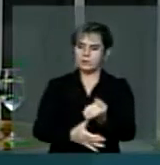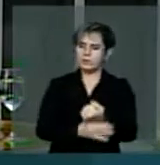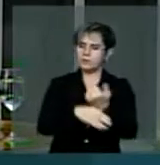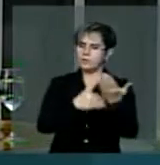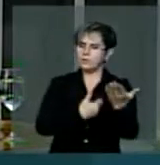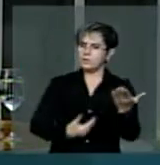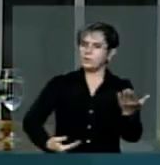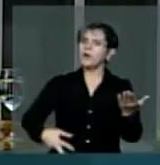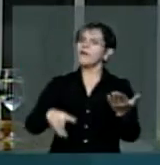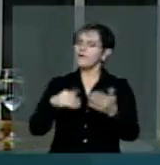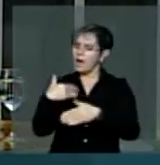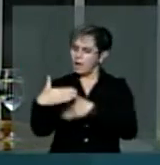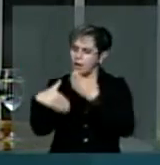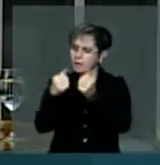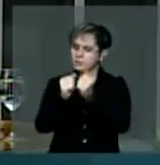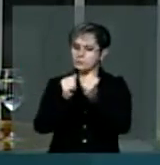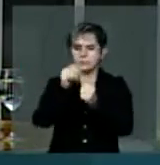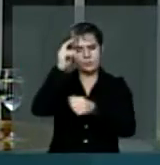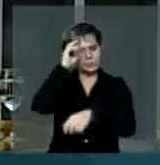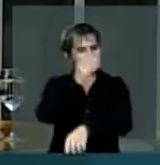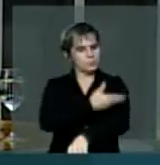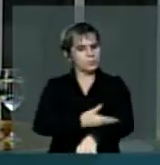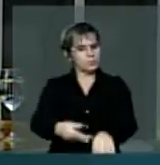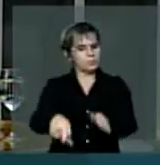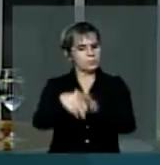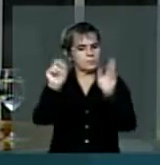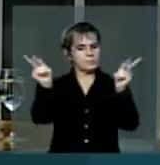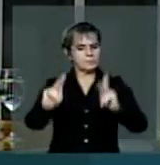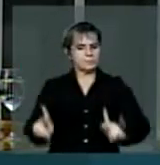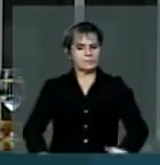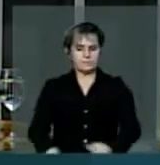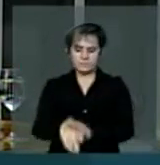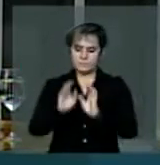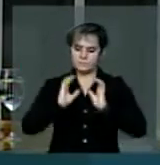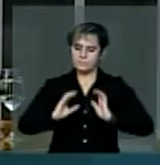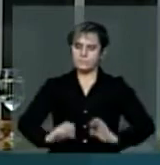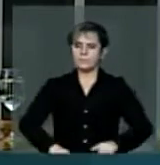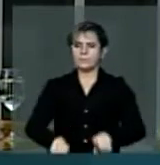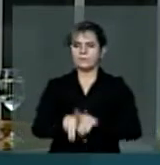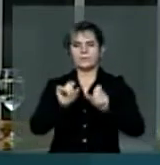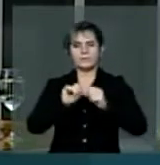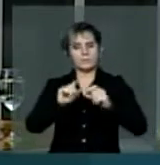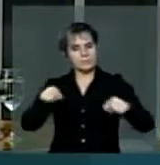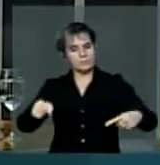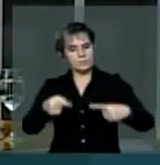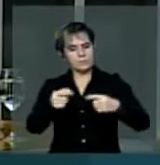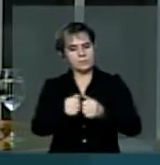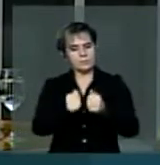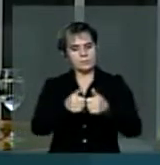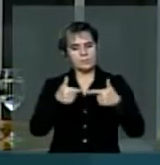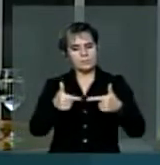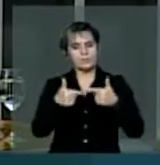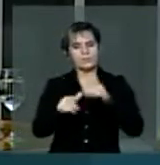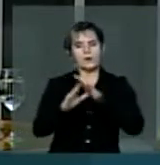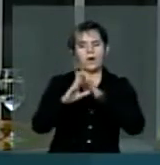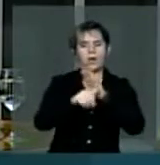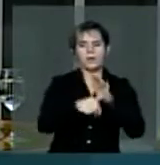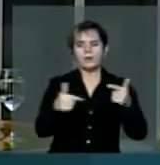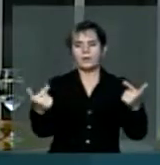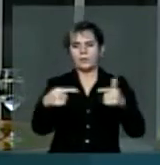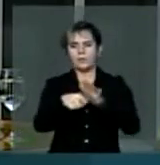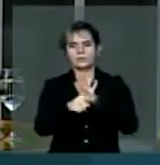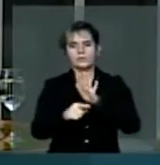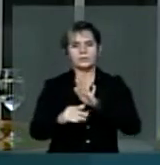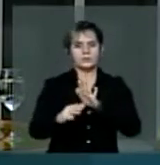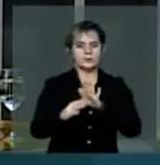pública que vai construindo uma cultura de paz e de cidadania, e fazendo o combate permanente à corrupção, à